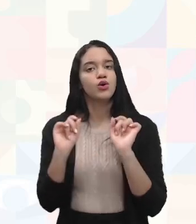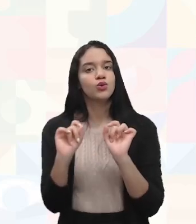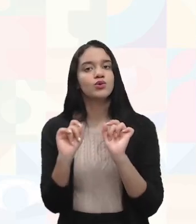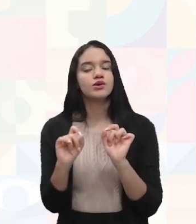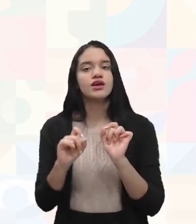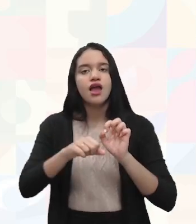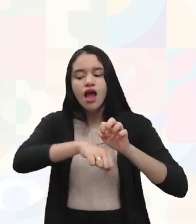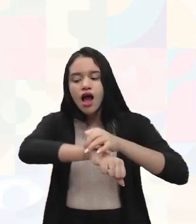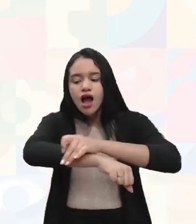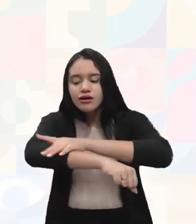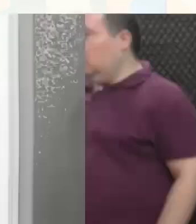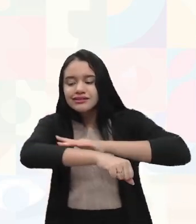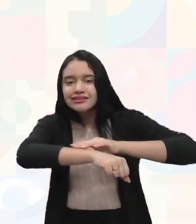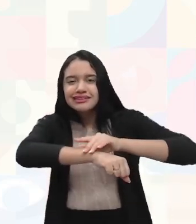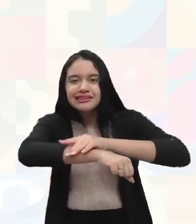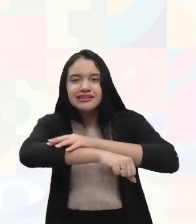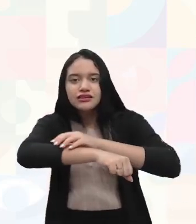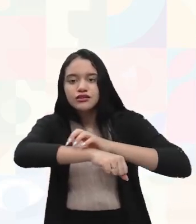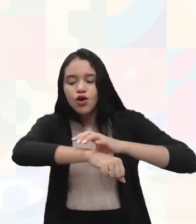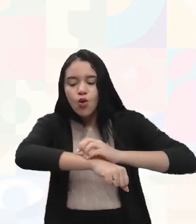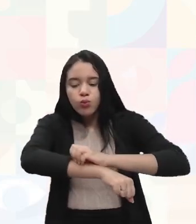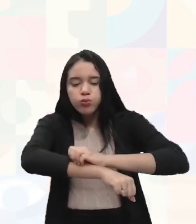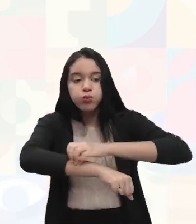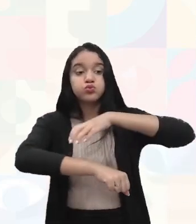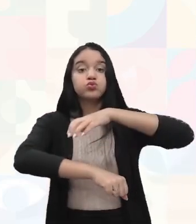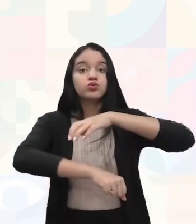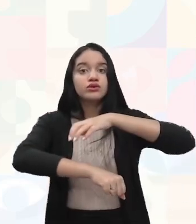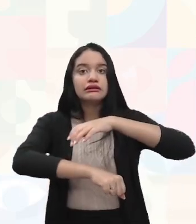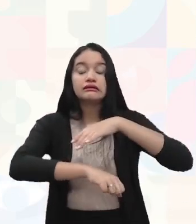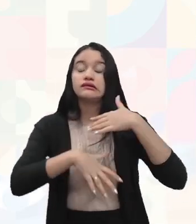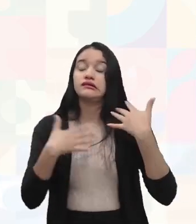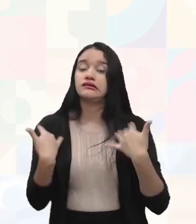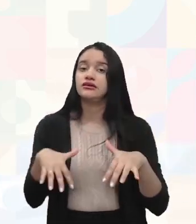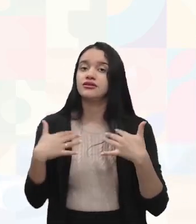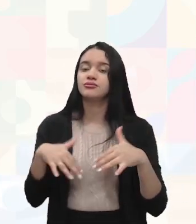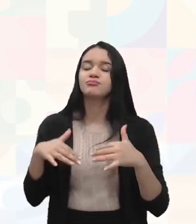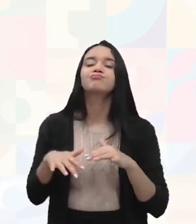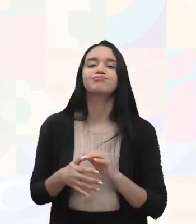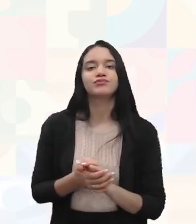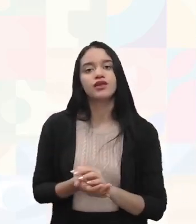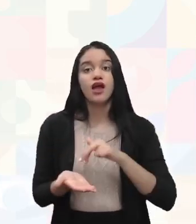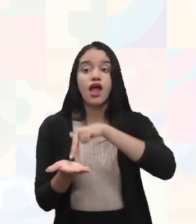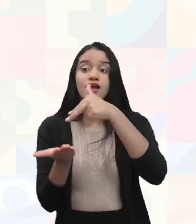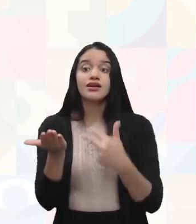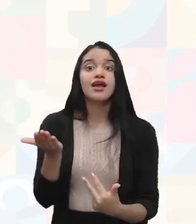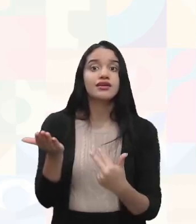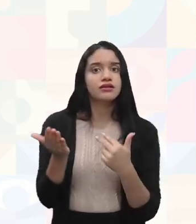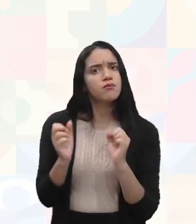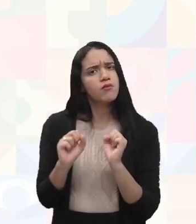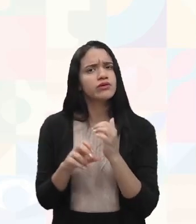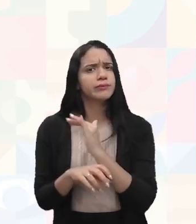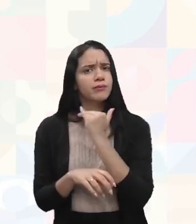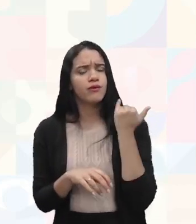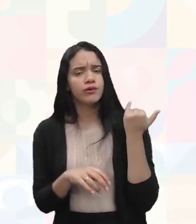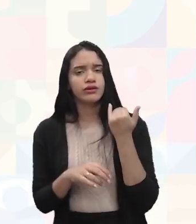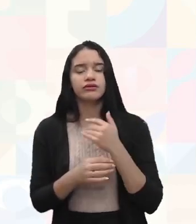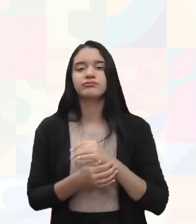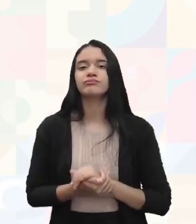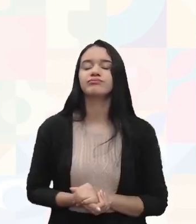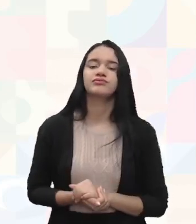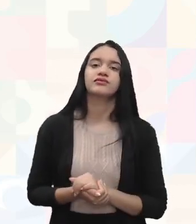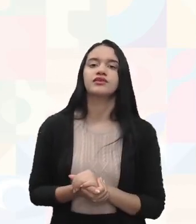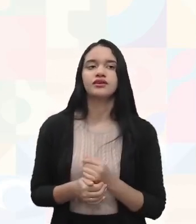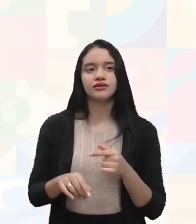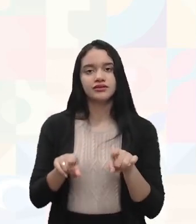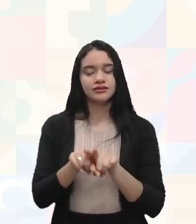queimadura, que aí a pessoa, né, só com queda já corre o risco de morrer. Imagina se tiver mais duas causas de acidentes